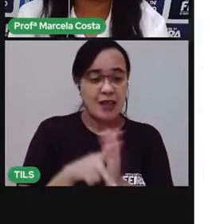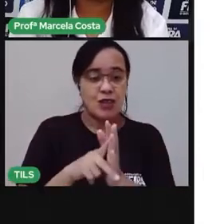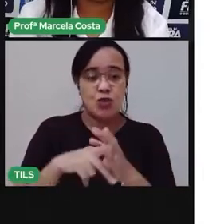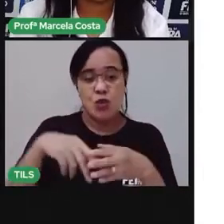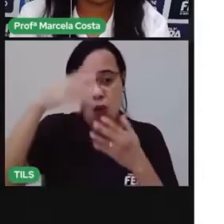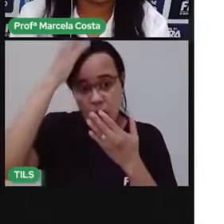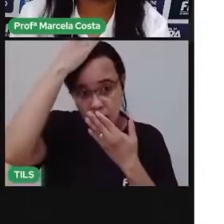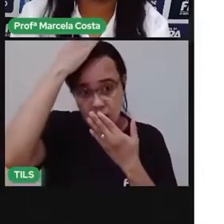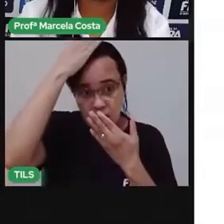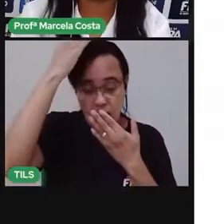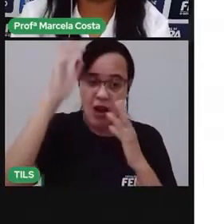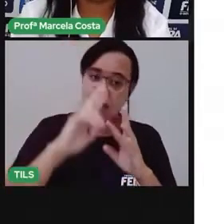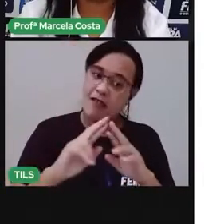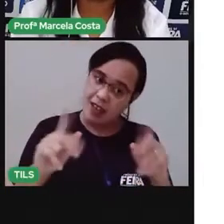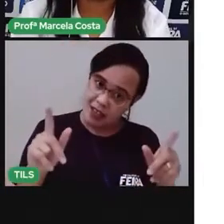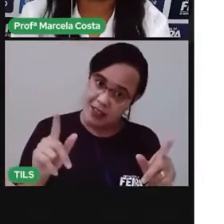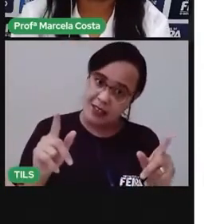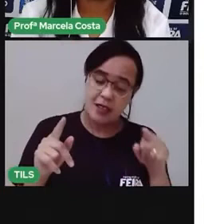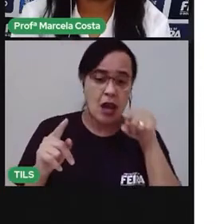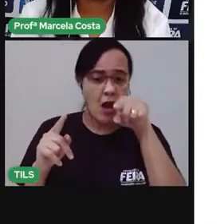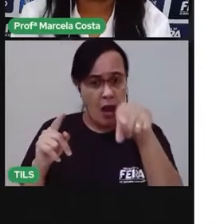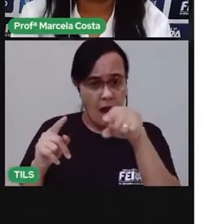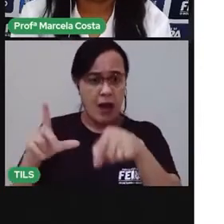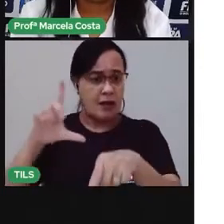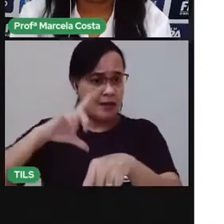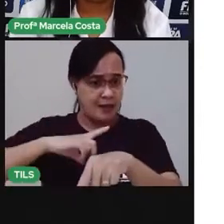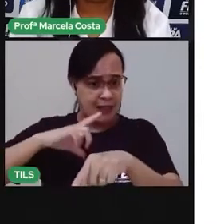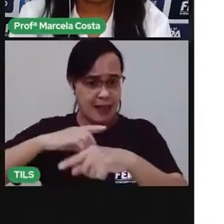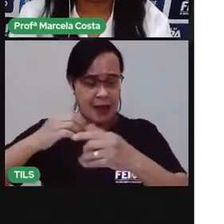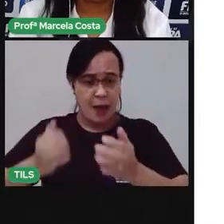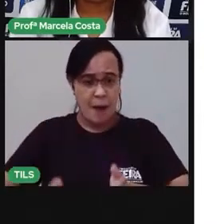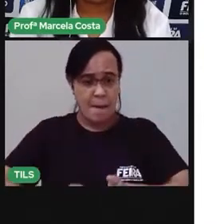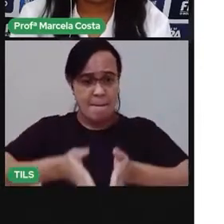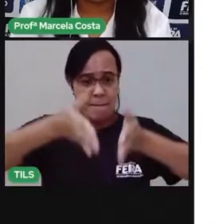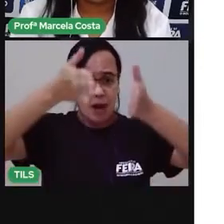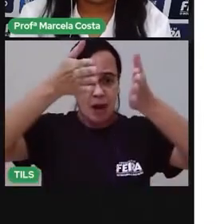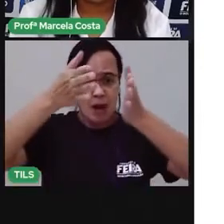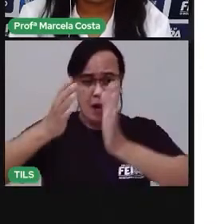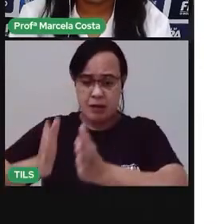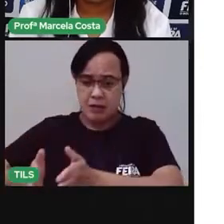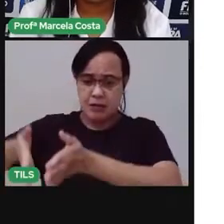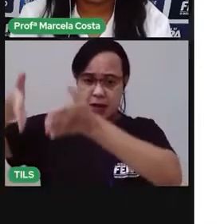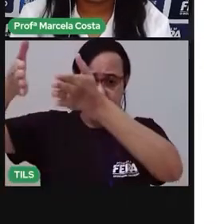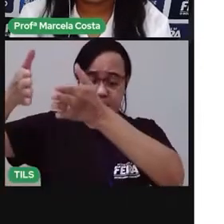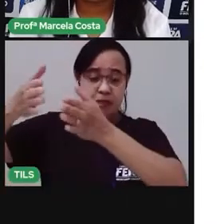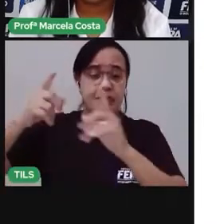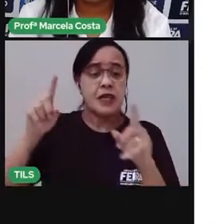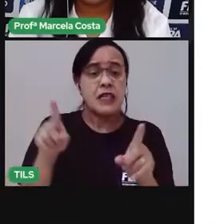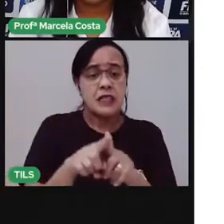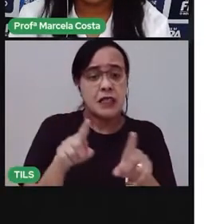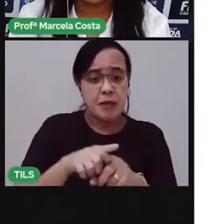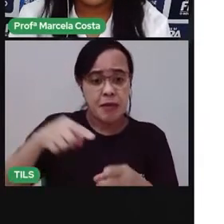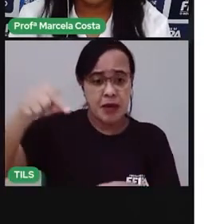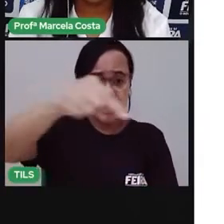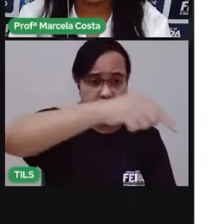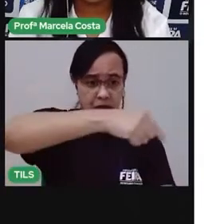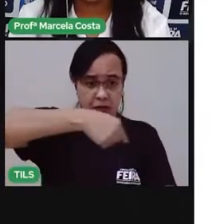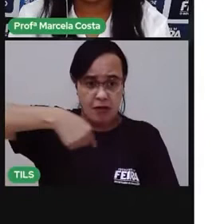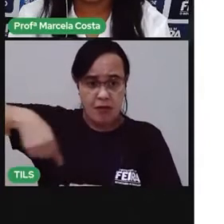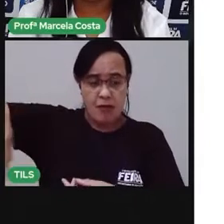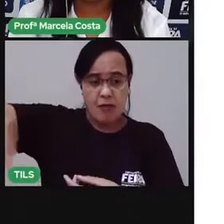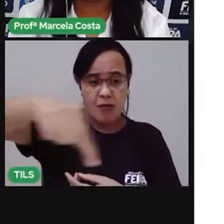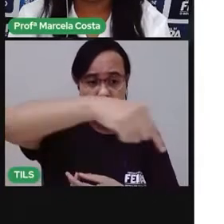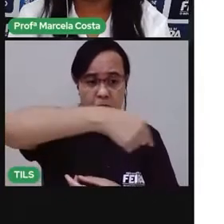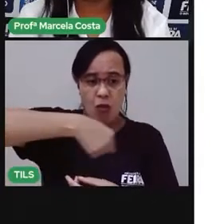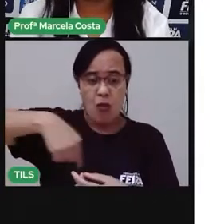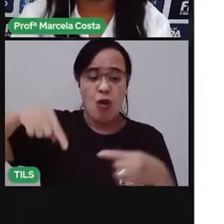paredes, tem portas, janelas. E, em volta, você vê, por estar num ambiente rural, você